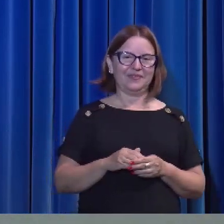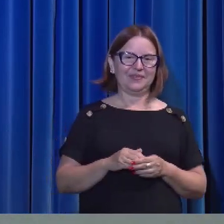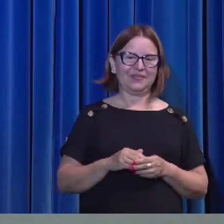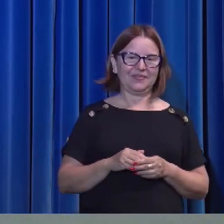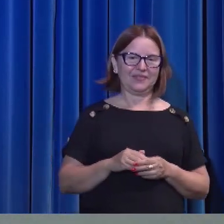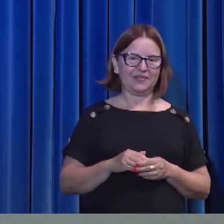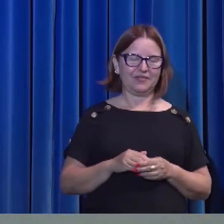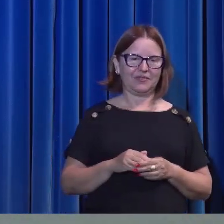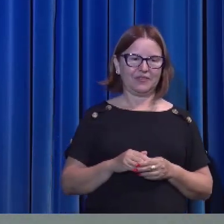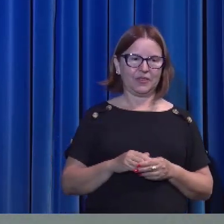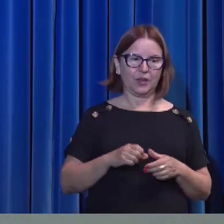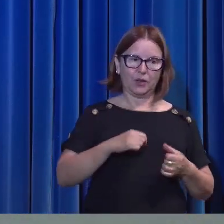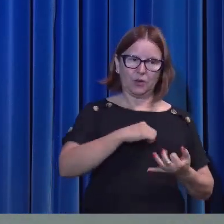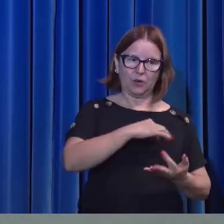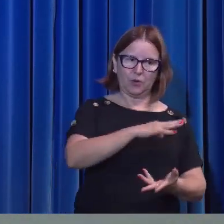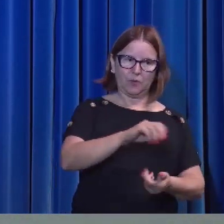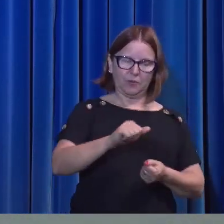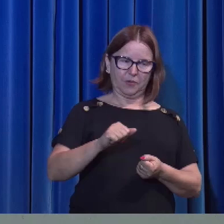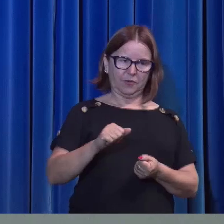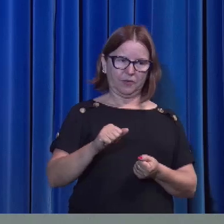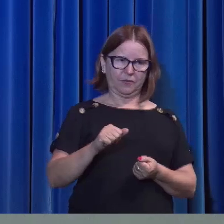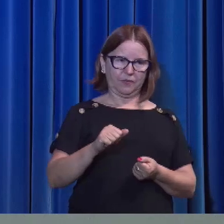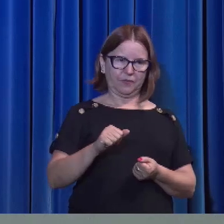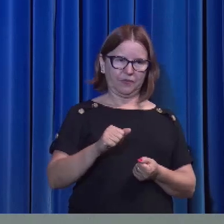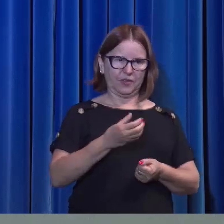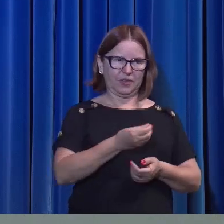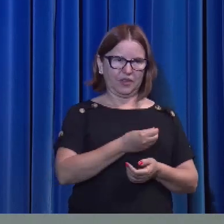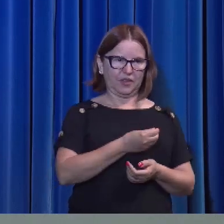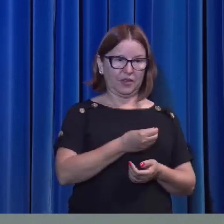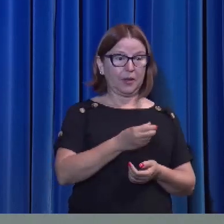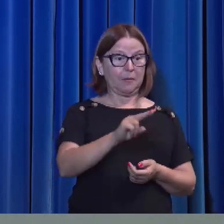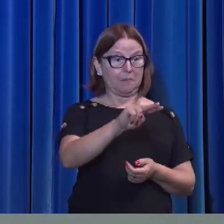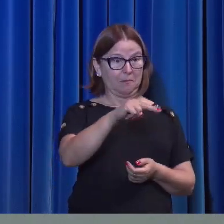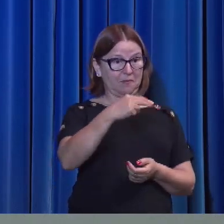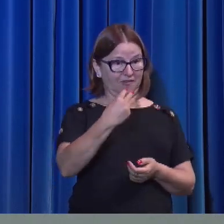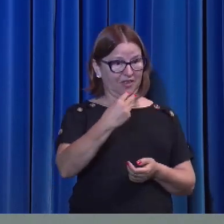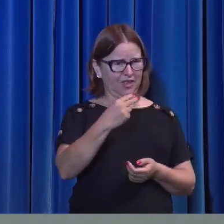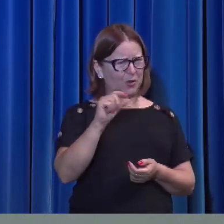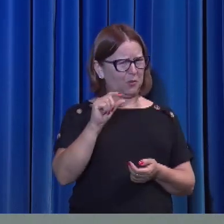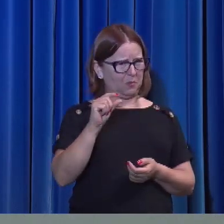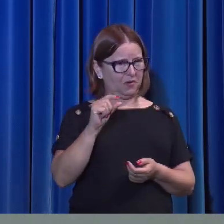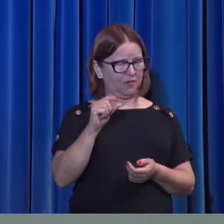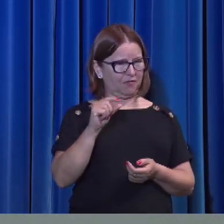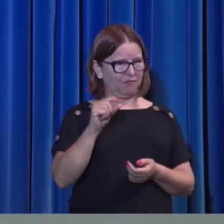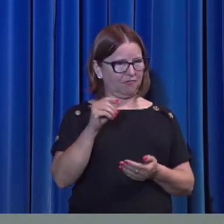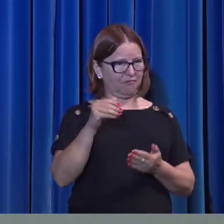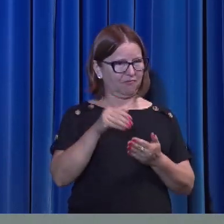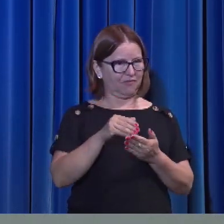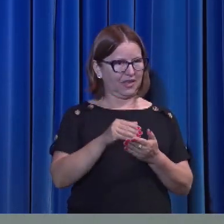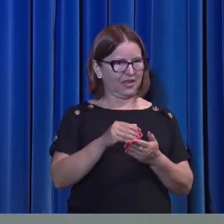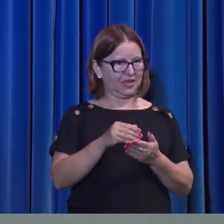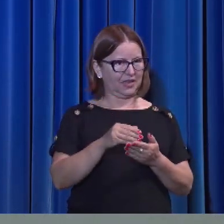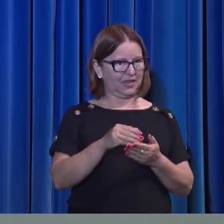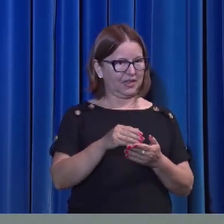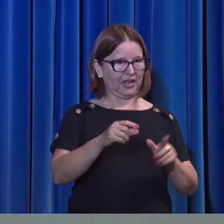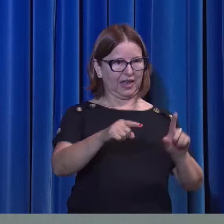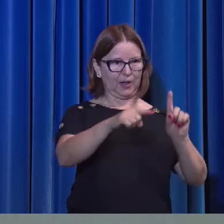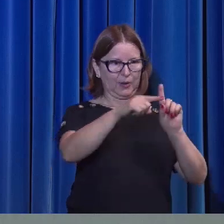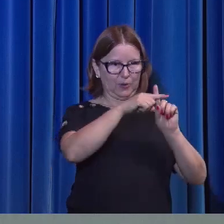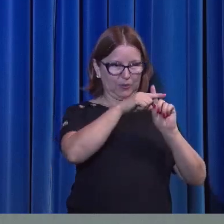O mundo vai me ver por um pouco. Até a cruz o mundo viu Jesus.